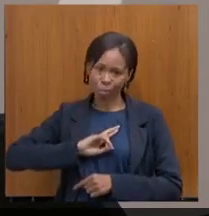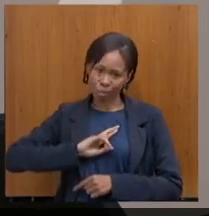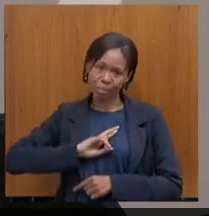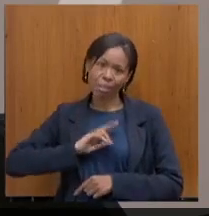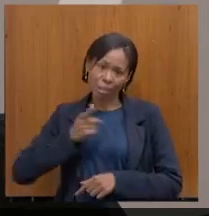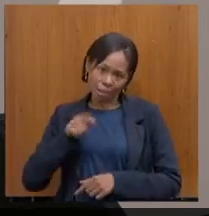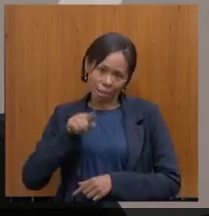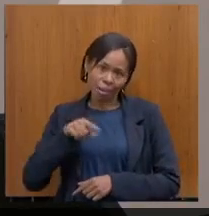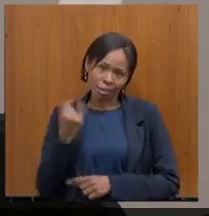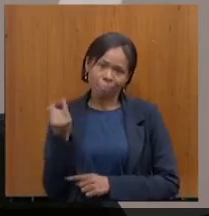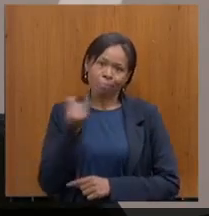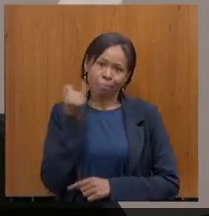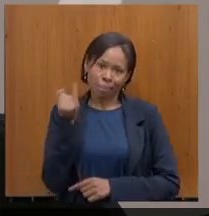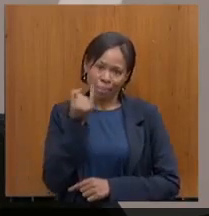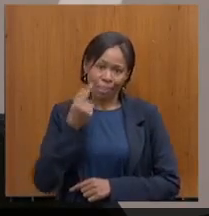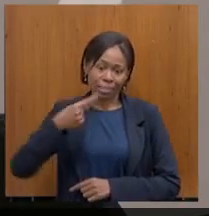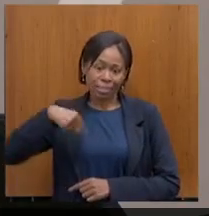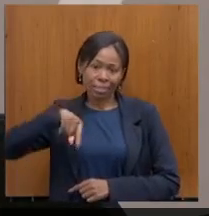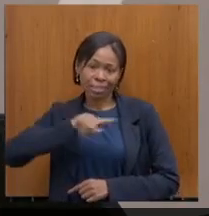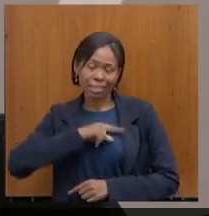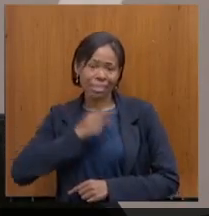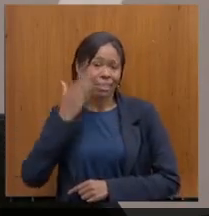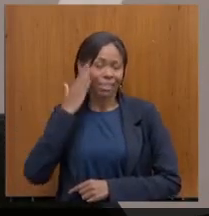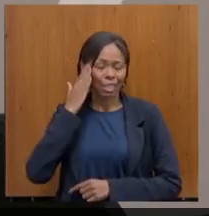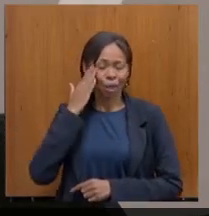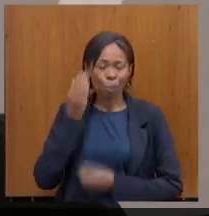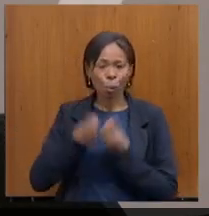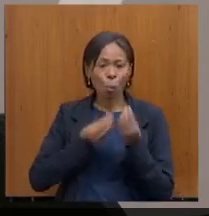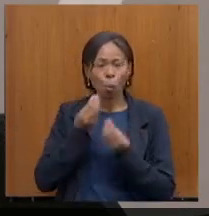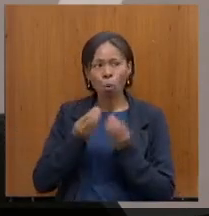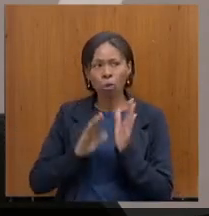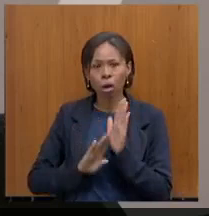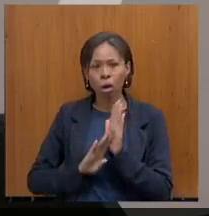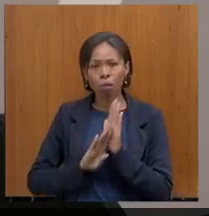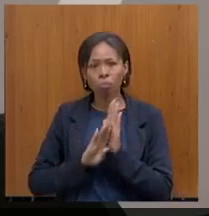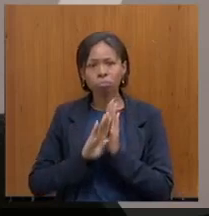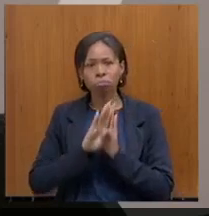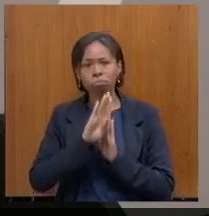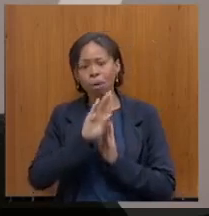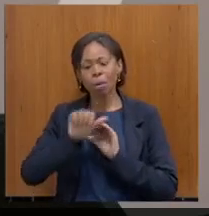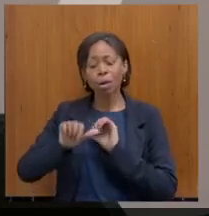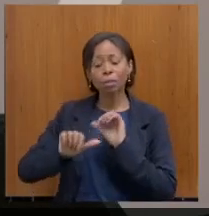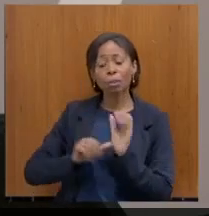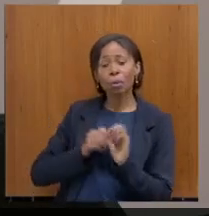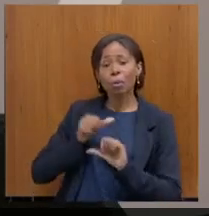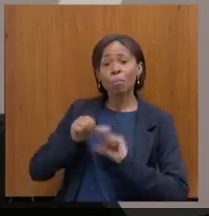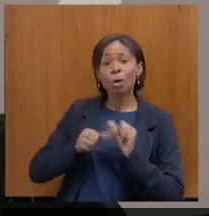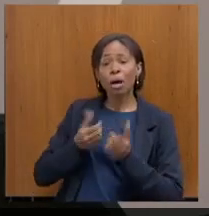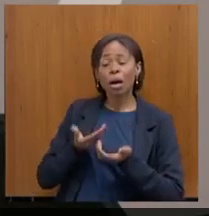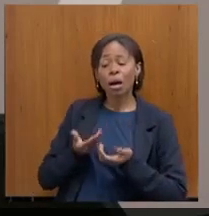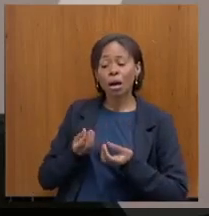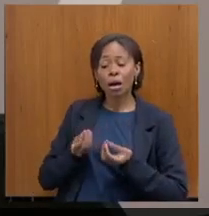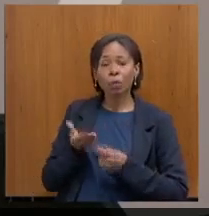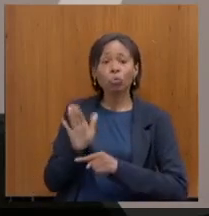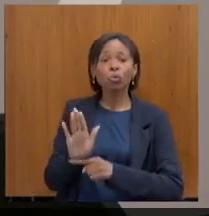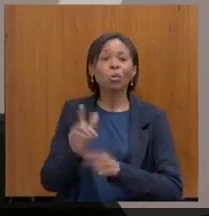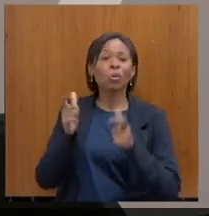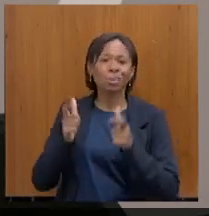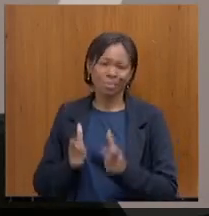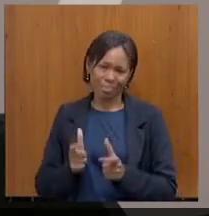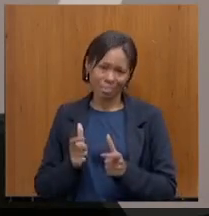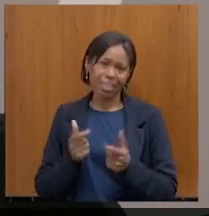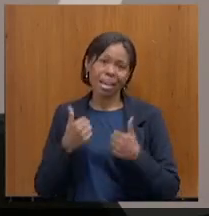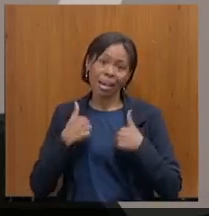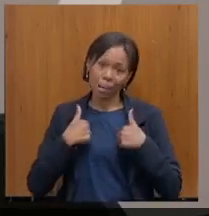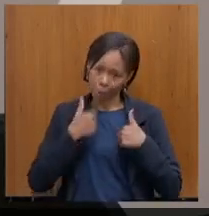importante a gente saber como que esse aumento está sendo revertido. Principalmente, eu, como servidora pública, saber que ele